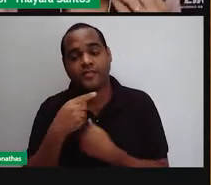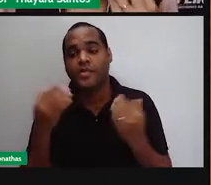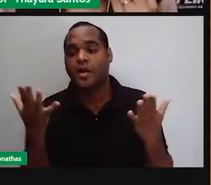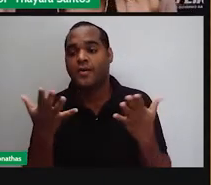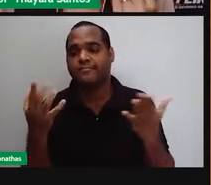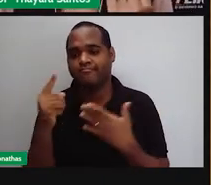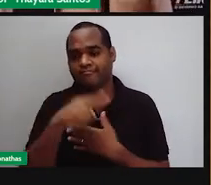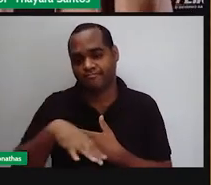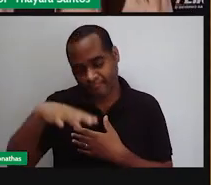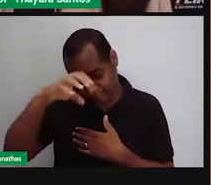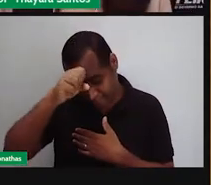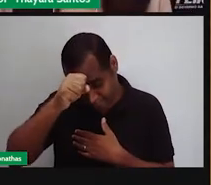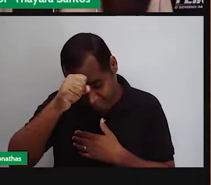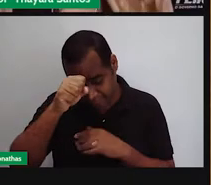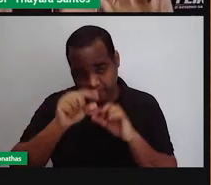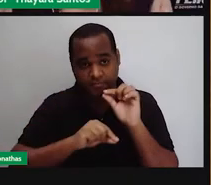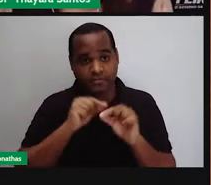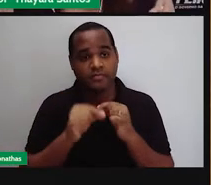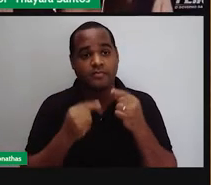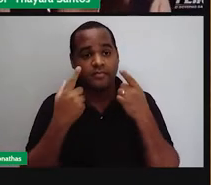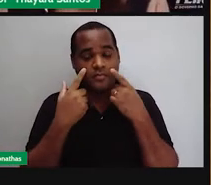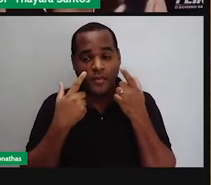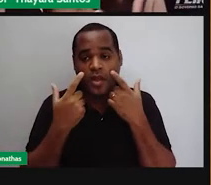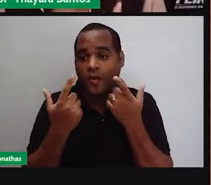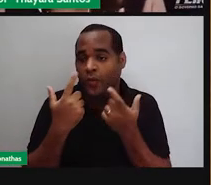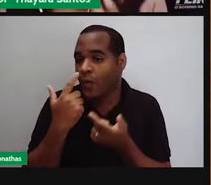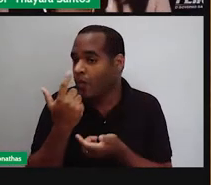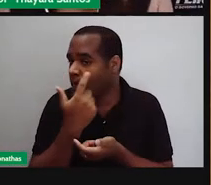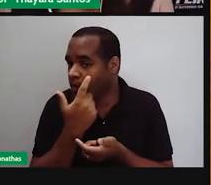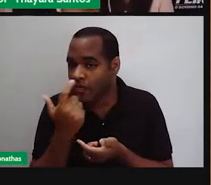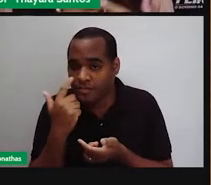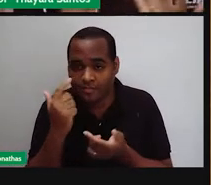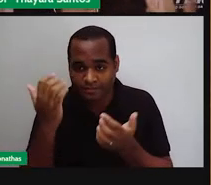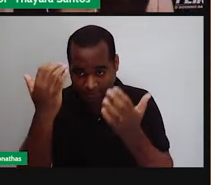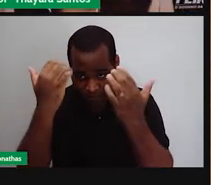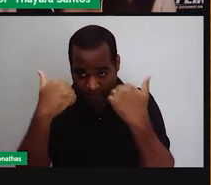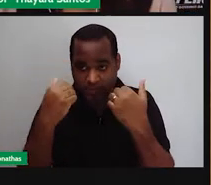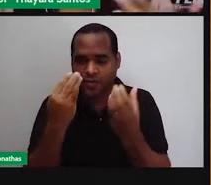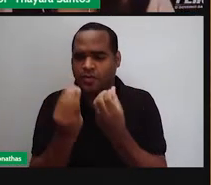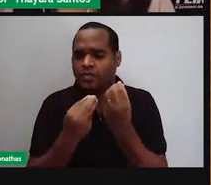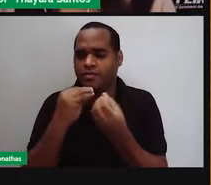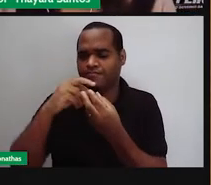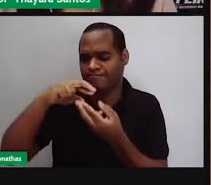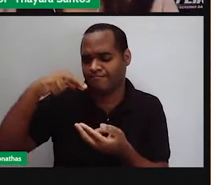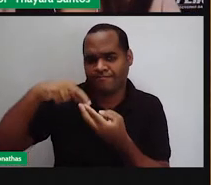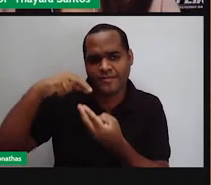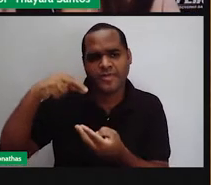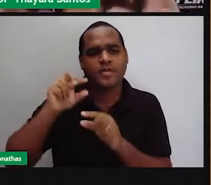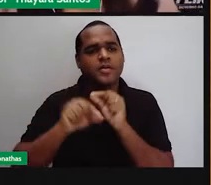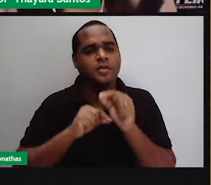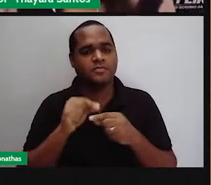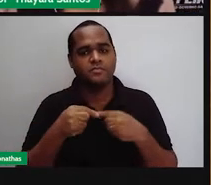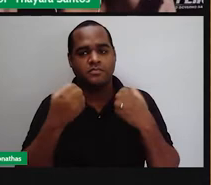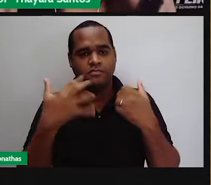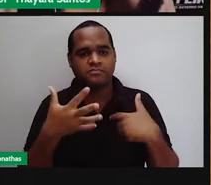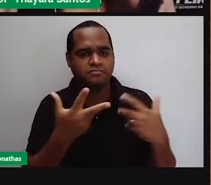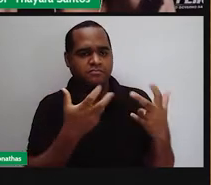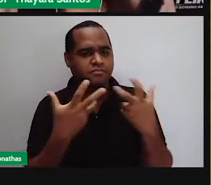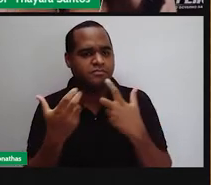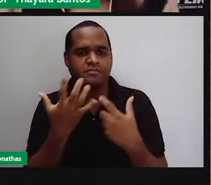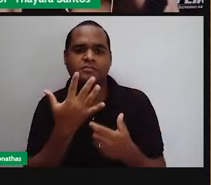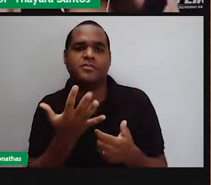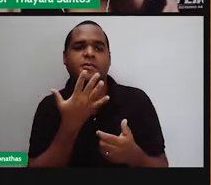Agora a gente vai aprender mais um pouquinho, ver o nosso olho, né, por dentro, como é que essas células funcionam, como é que esses estímulos são